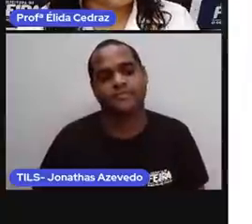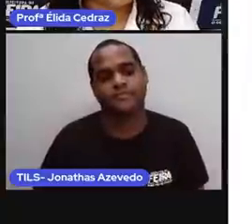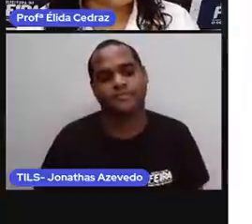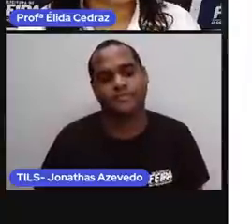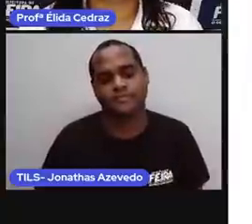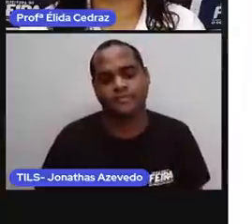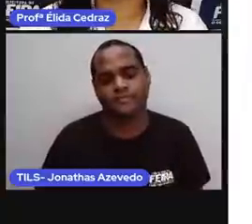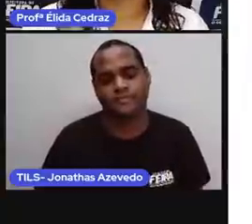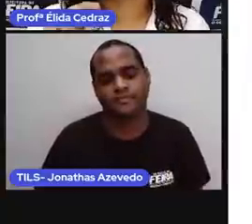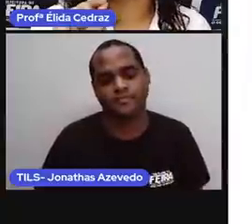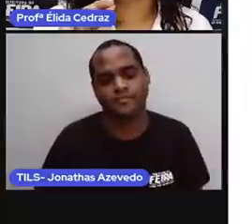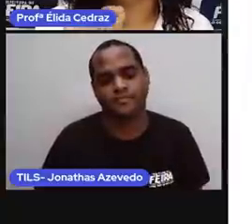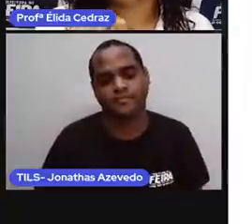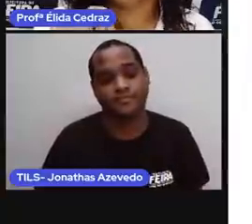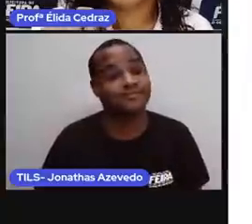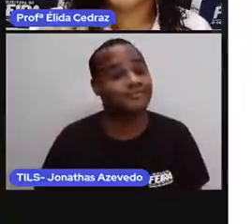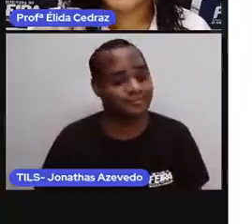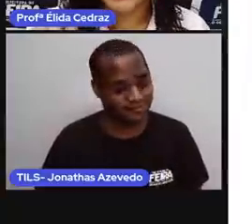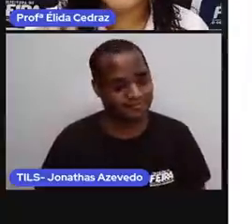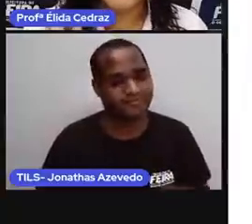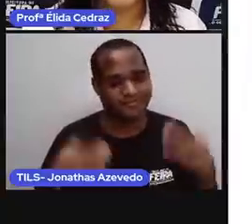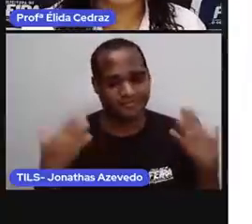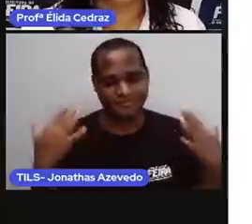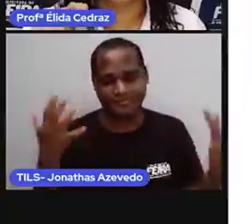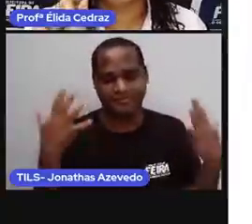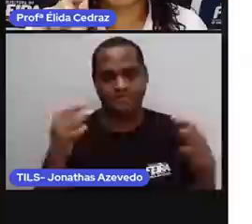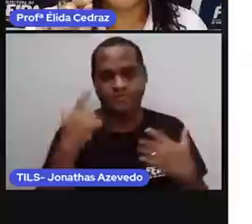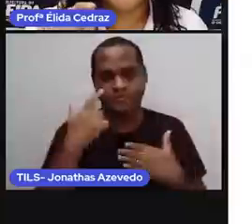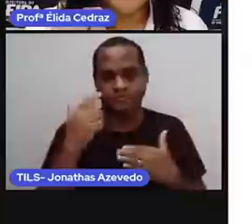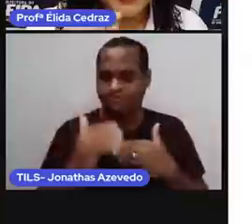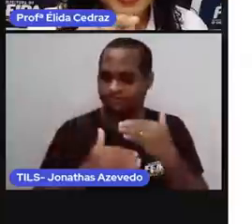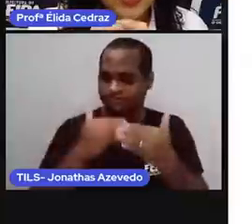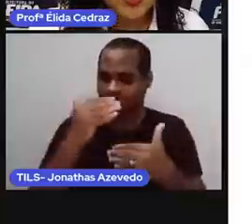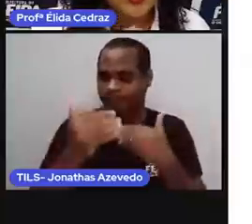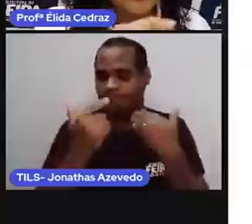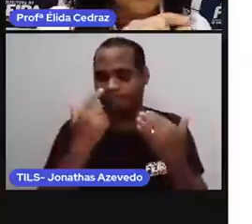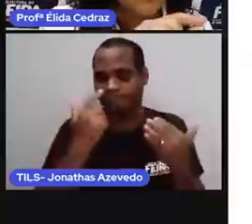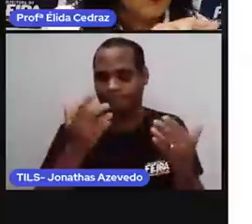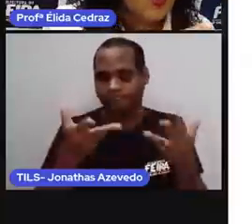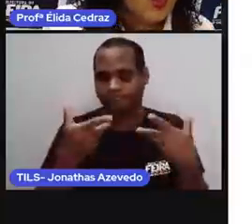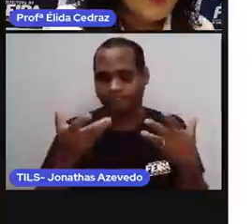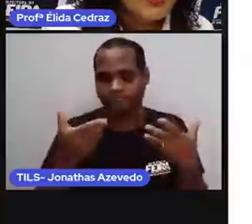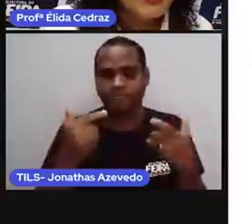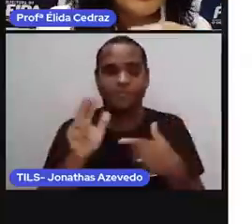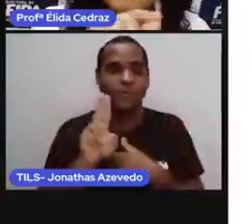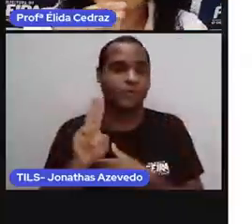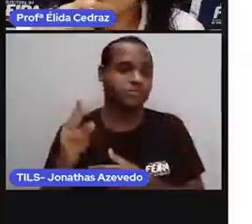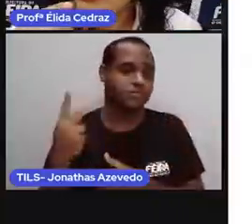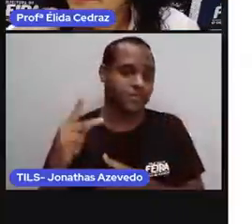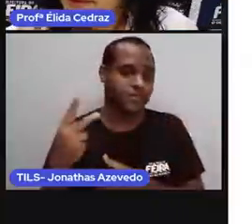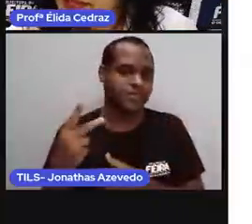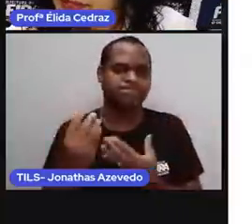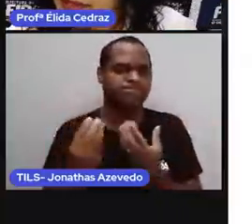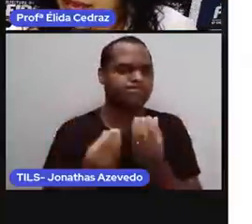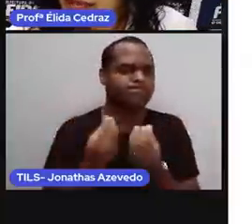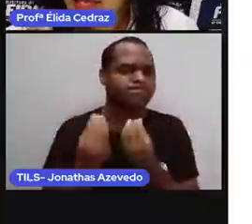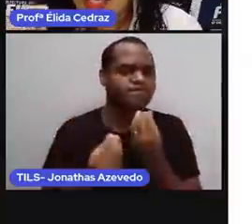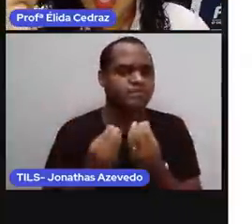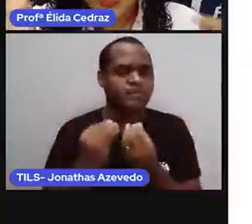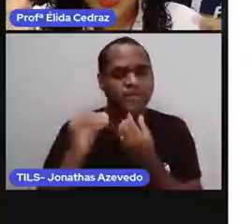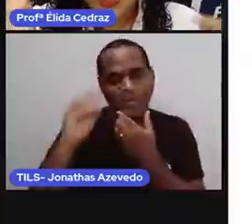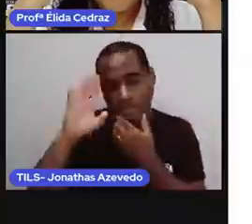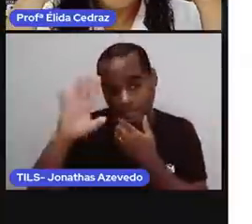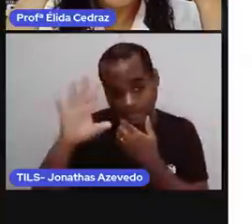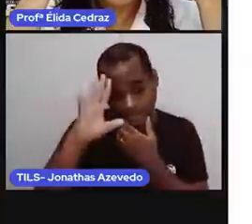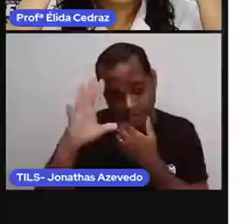Muito bem. Desenvolva a sua estratégia. Você vai ver o nome aí, ó. Como? Pensei.